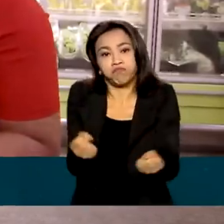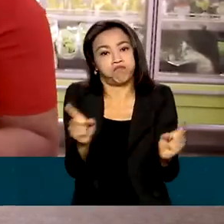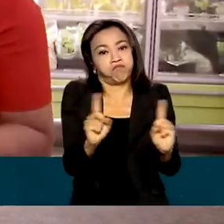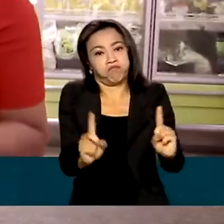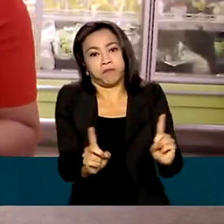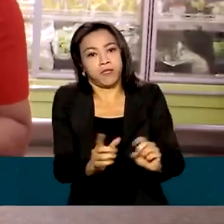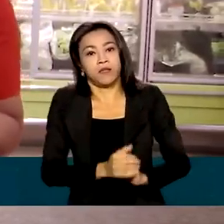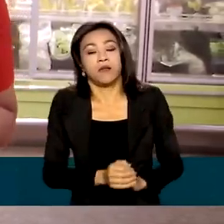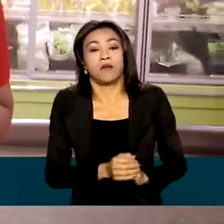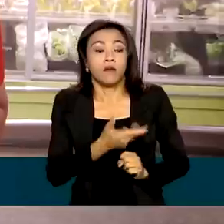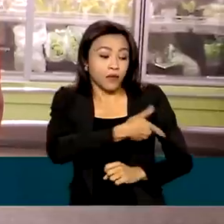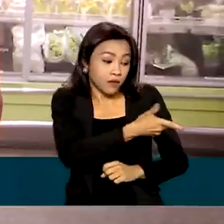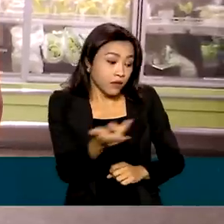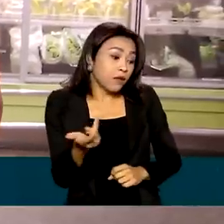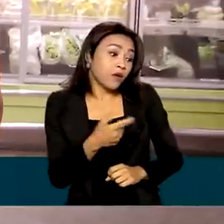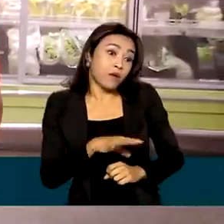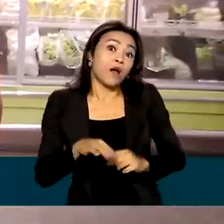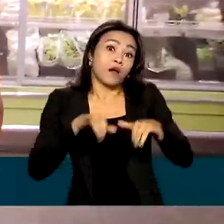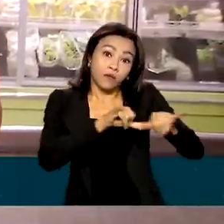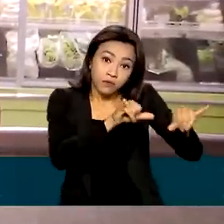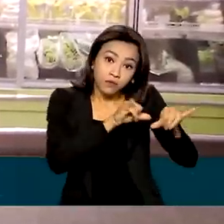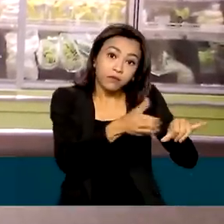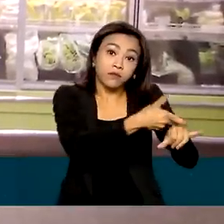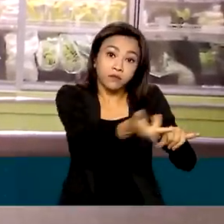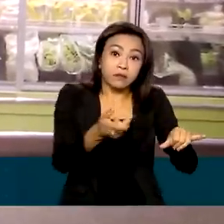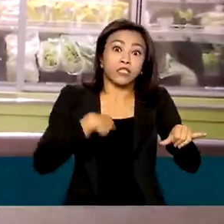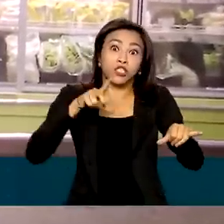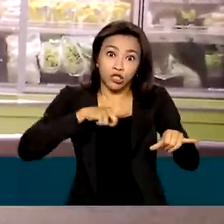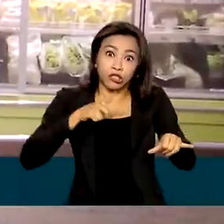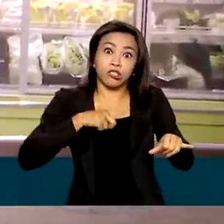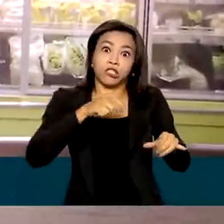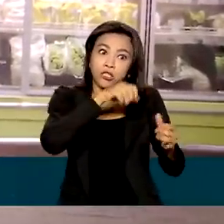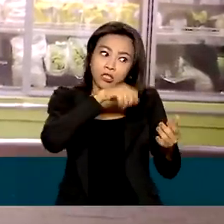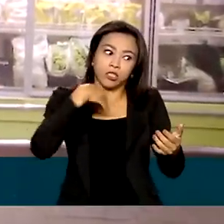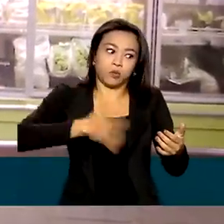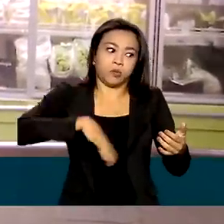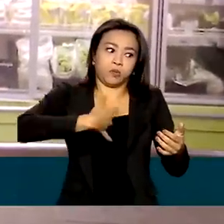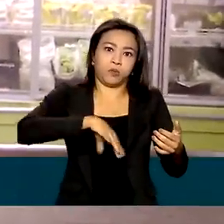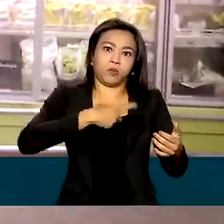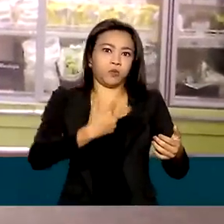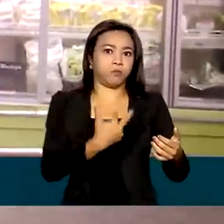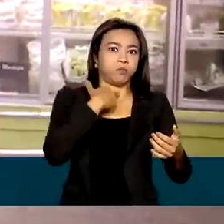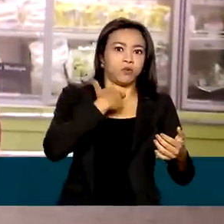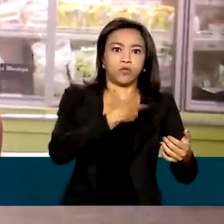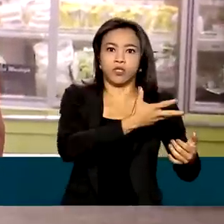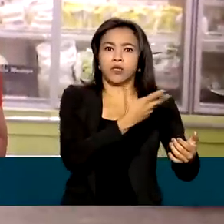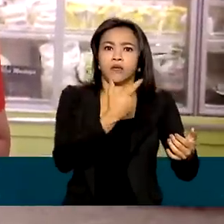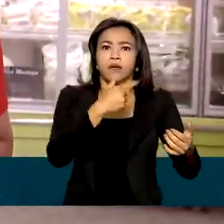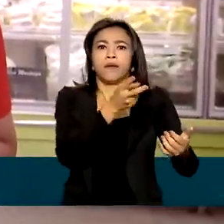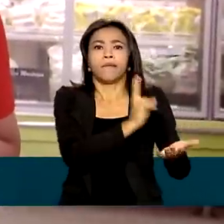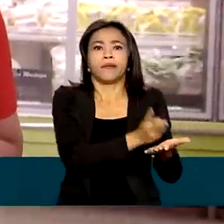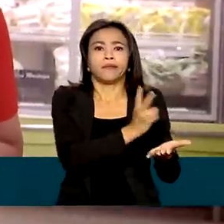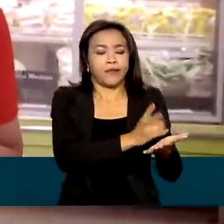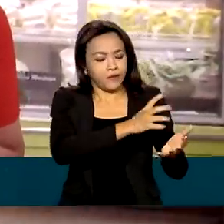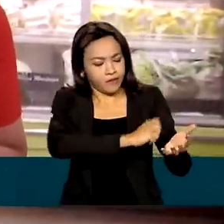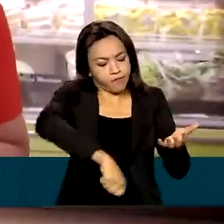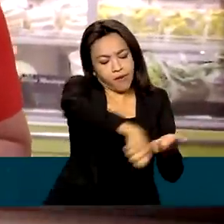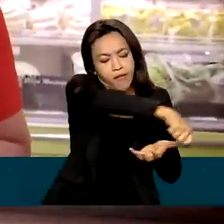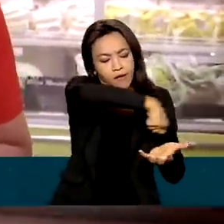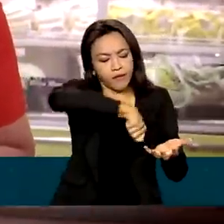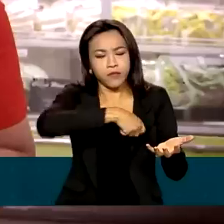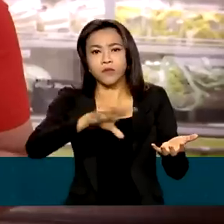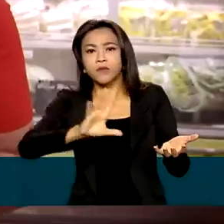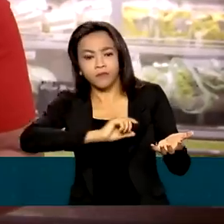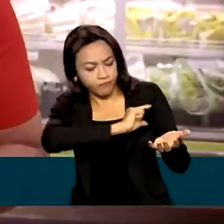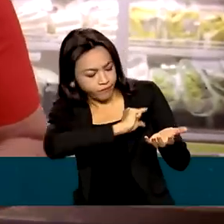Os comerciantes eram penalizados pelos órgãos de defesa do consumidor quando mantinham vegetais embalados fora da